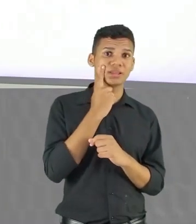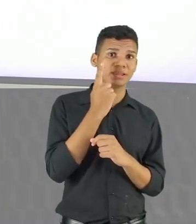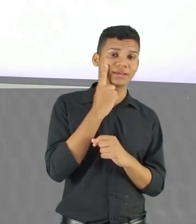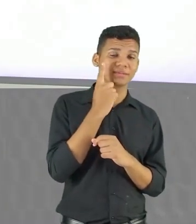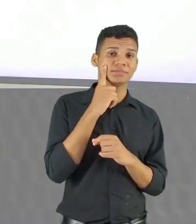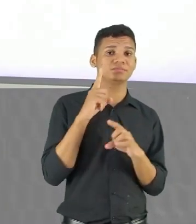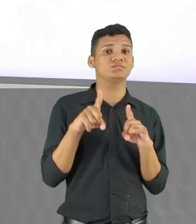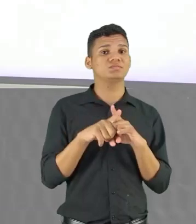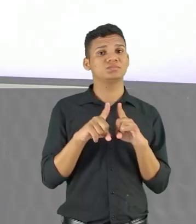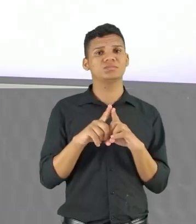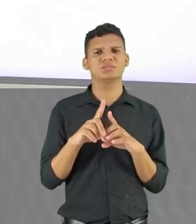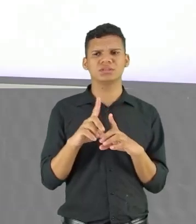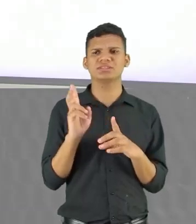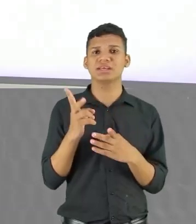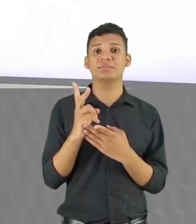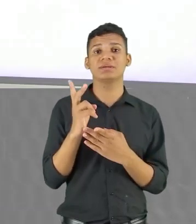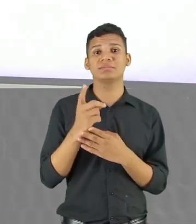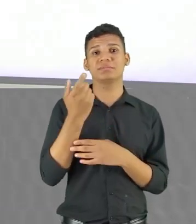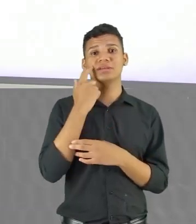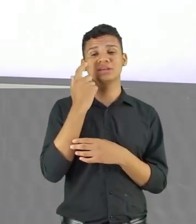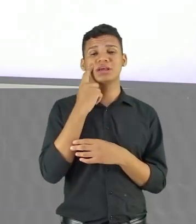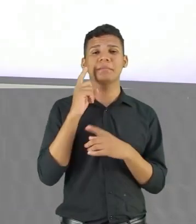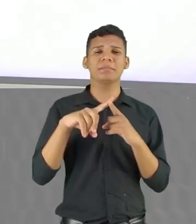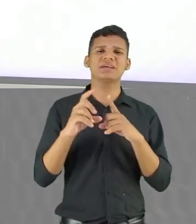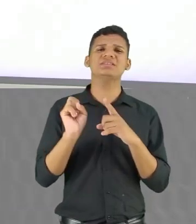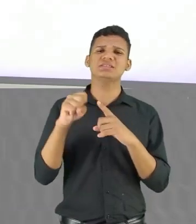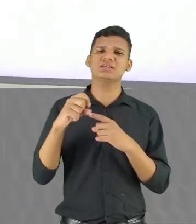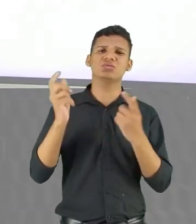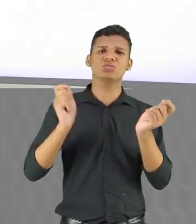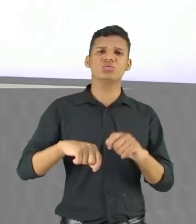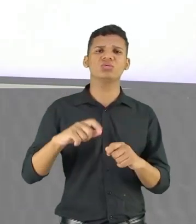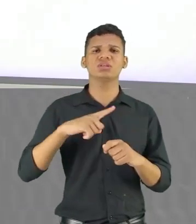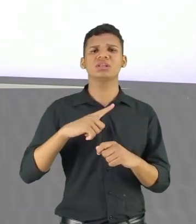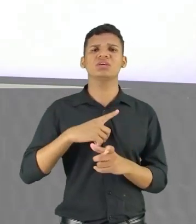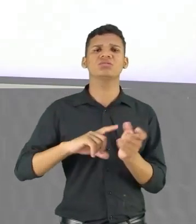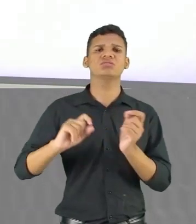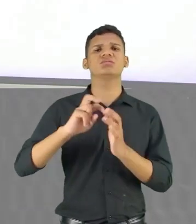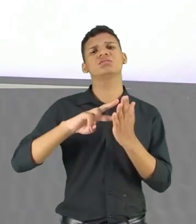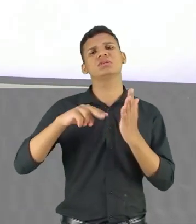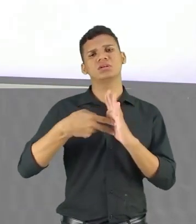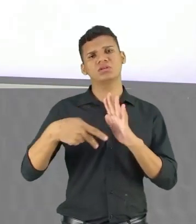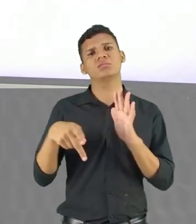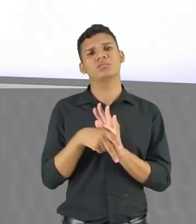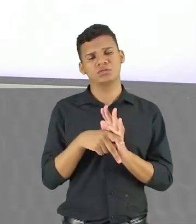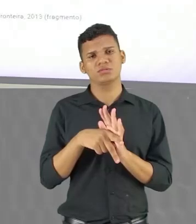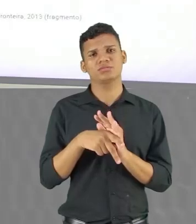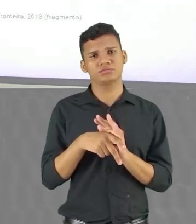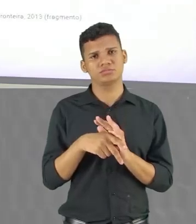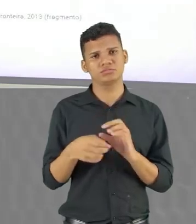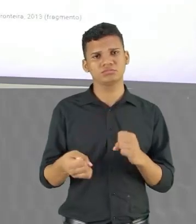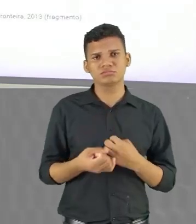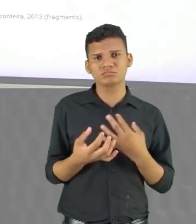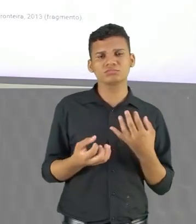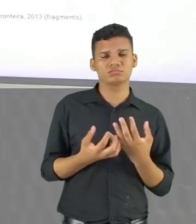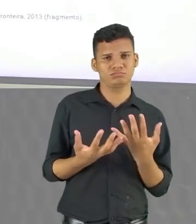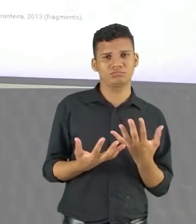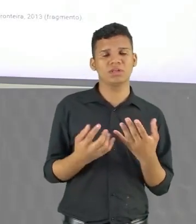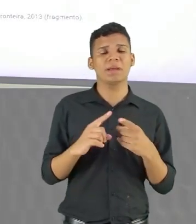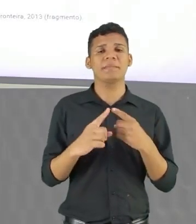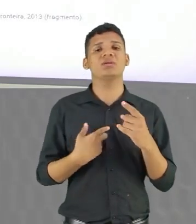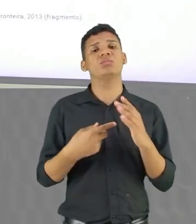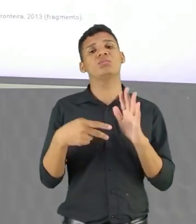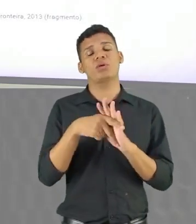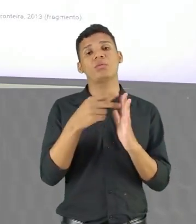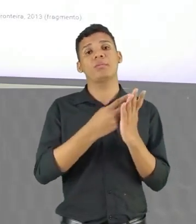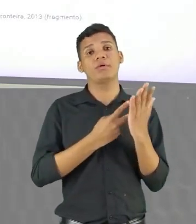formas Muito pensadas Para proporcionar O efeito de sentido Coerente com aquilo Que de fato Quer ser perpassado No poema